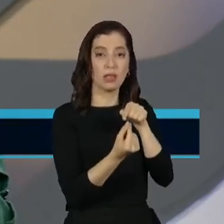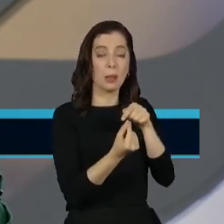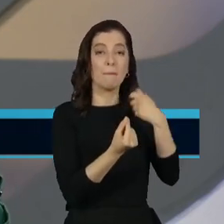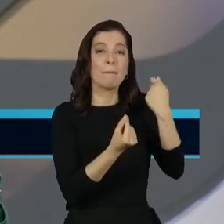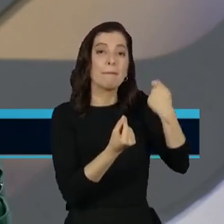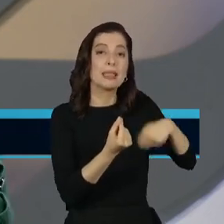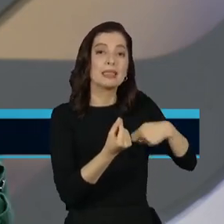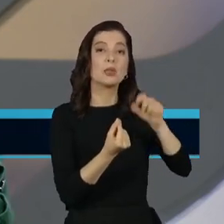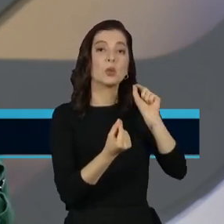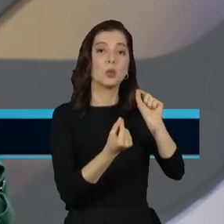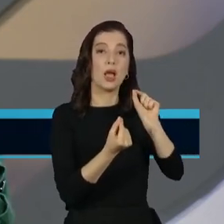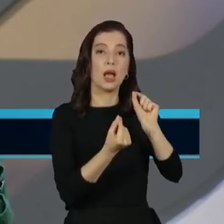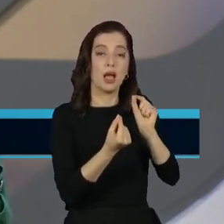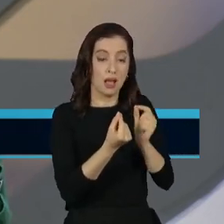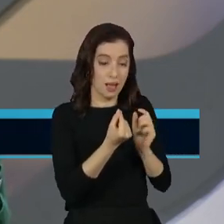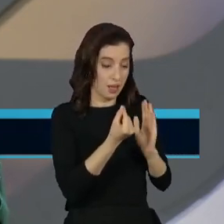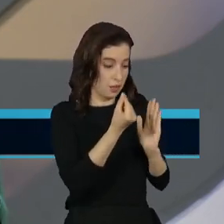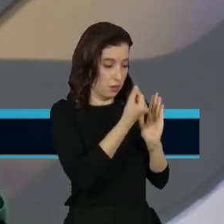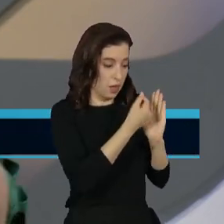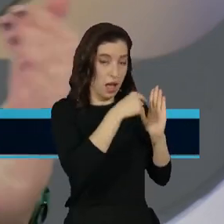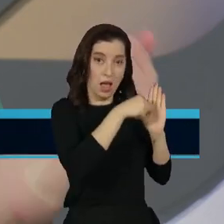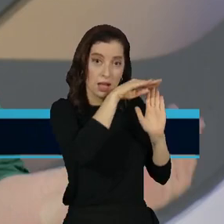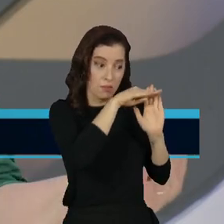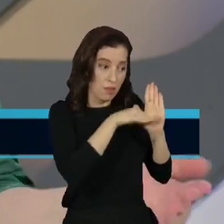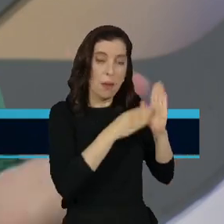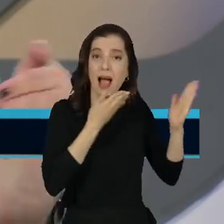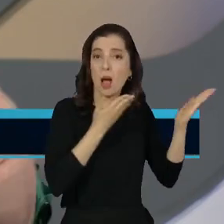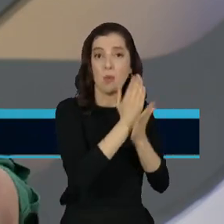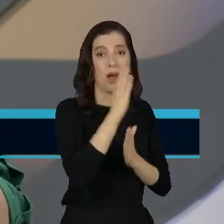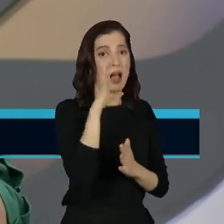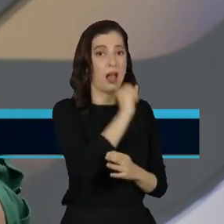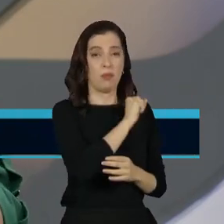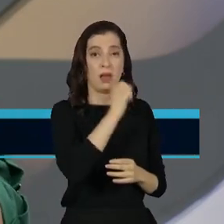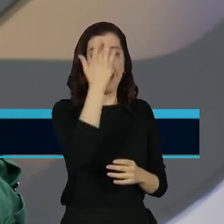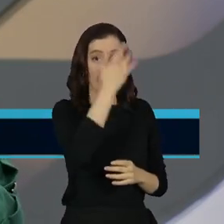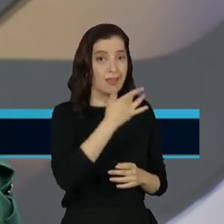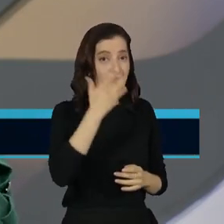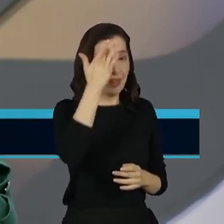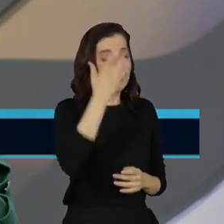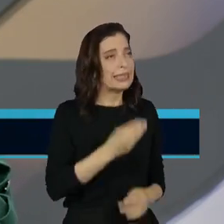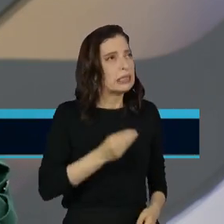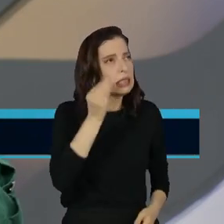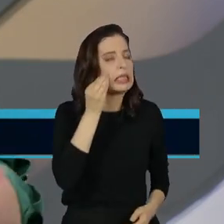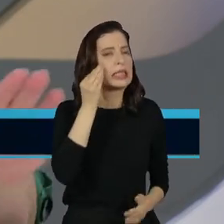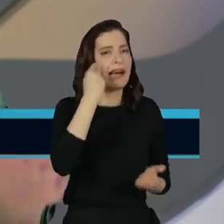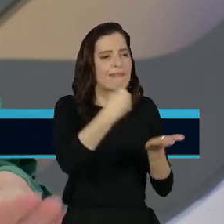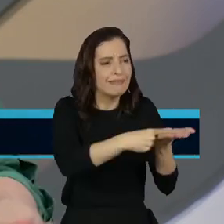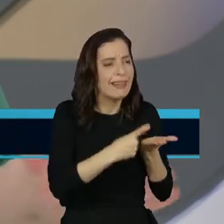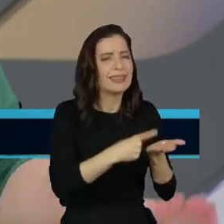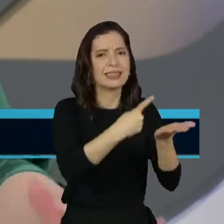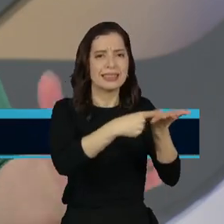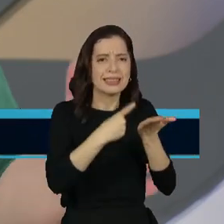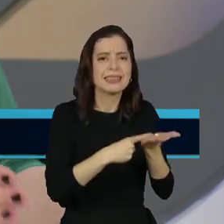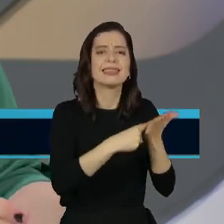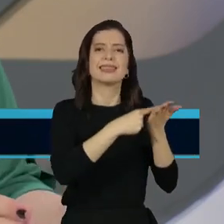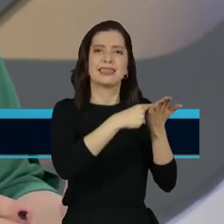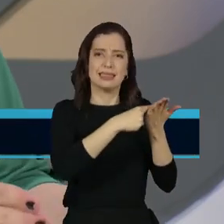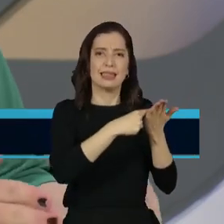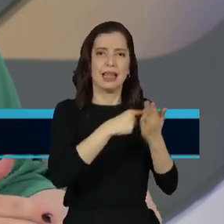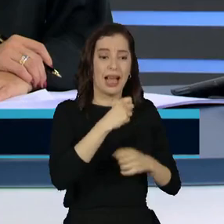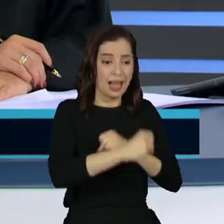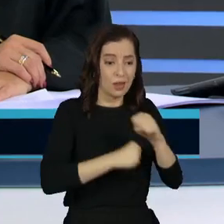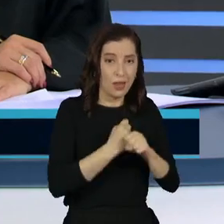Fernando Haddad está aí rebolando, literalmente, para conseguir fazer com que essa reforma saia esse ano. A promessa era